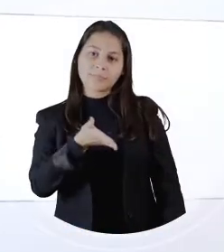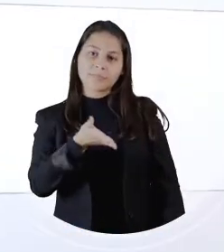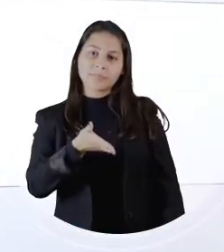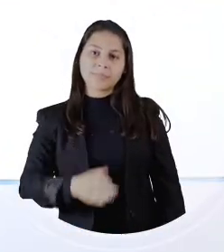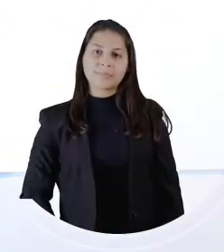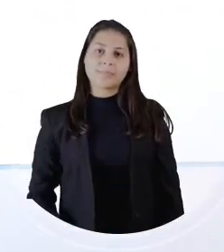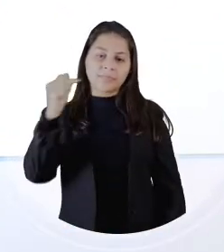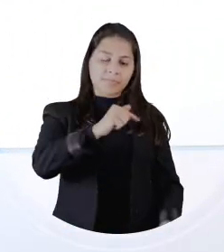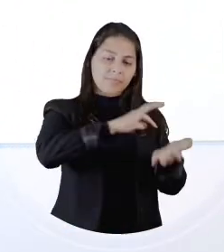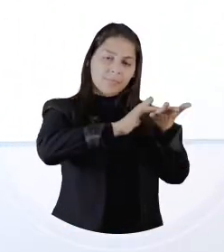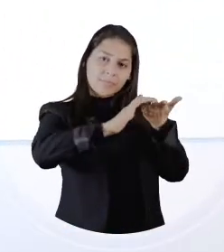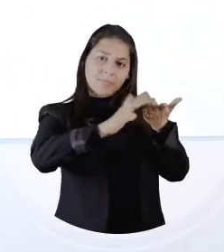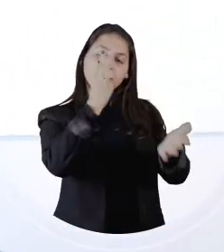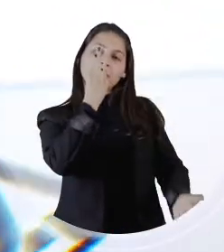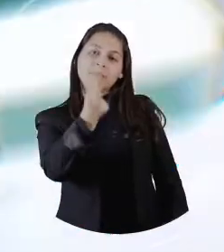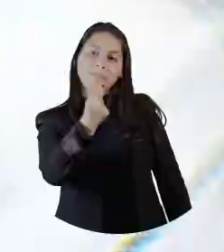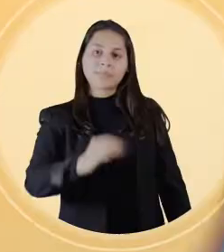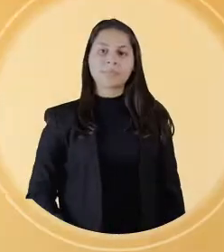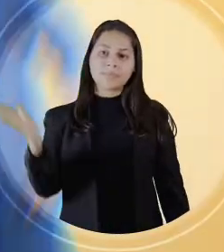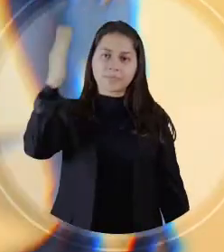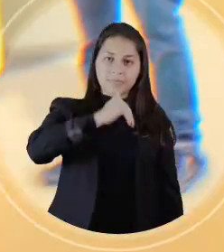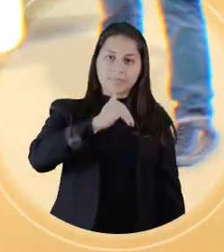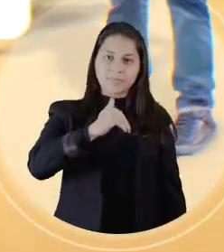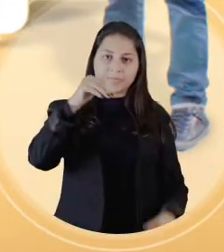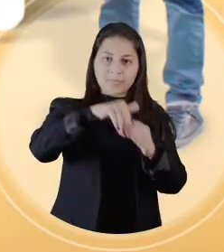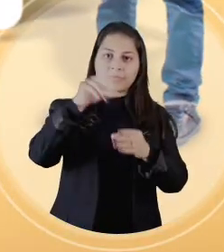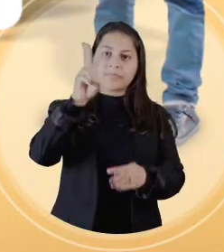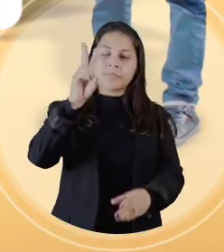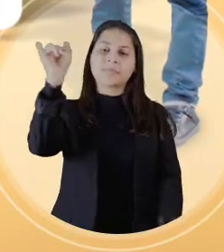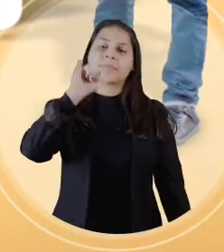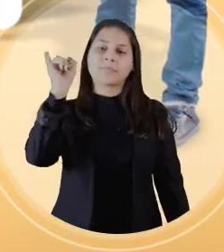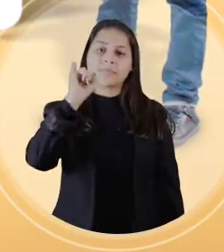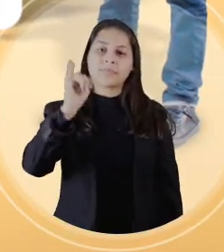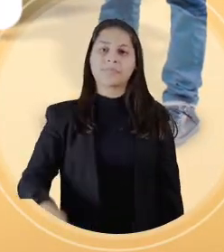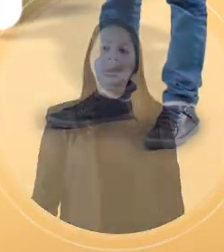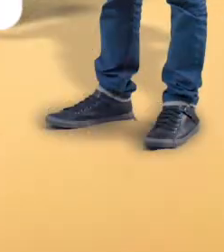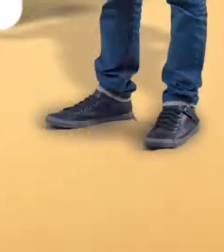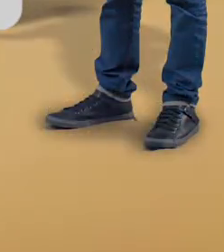enviando mensagens ou sugestões. Participe! Câmara de Vereadores de Itajaí.